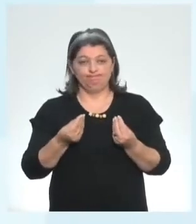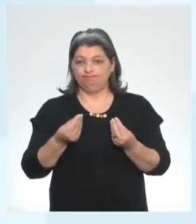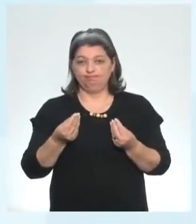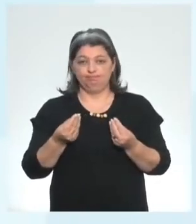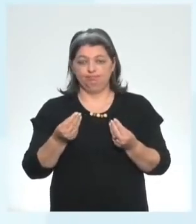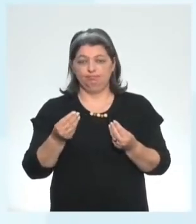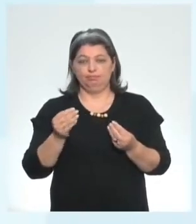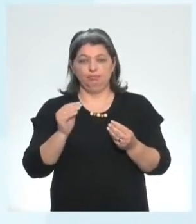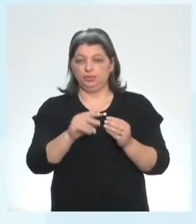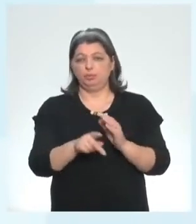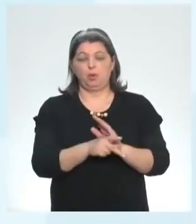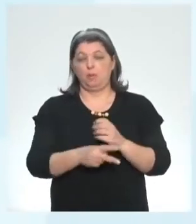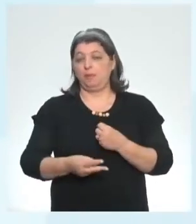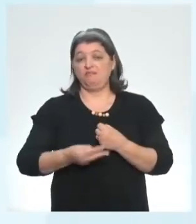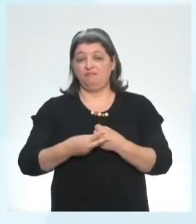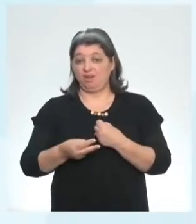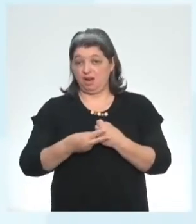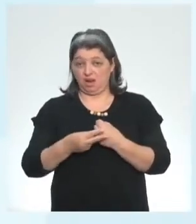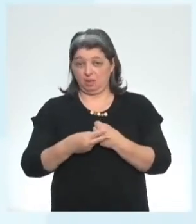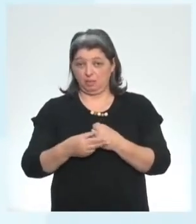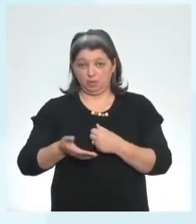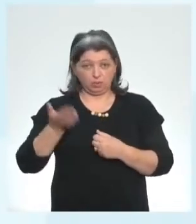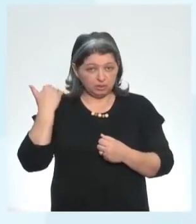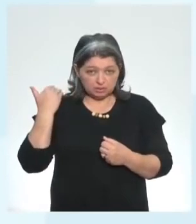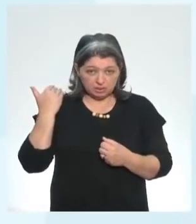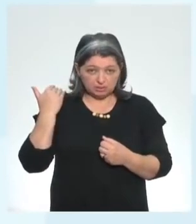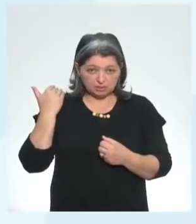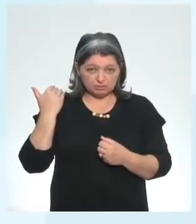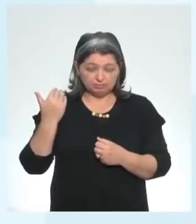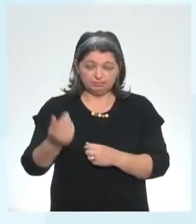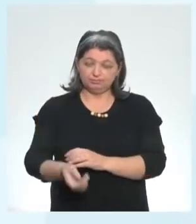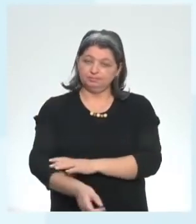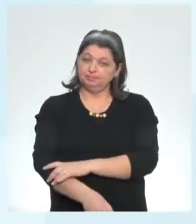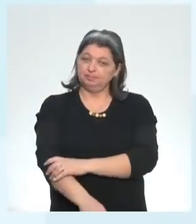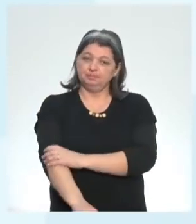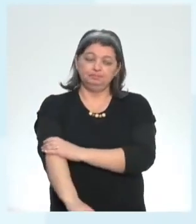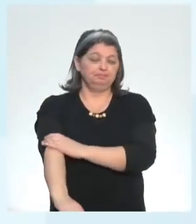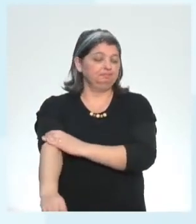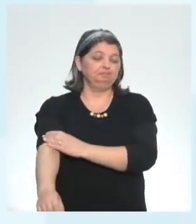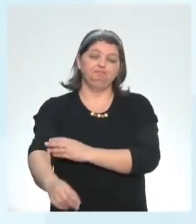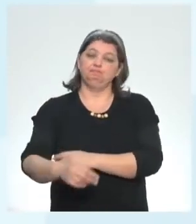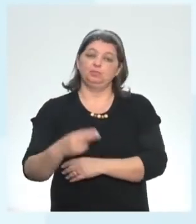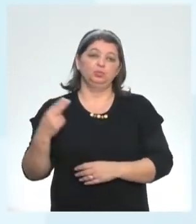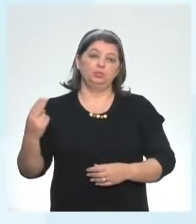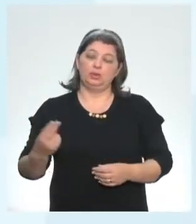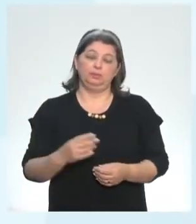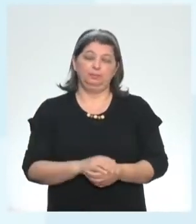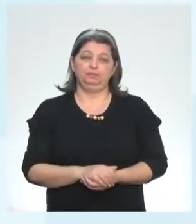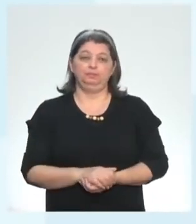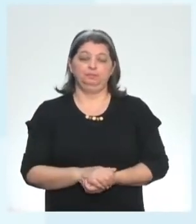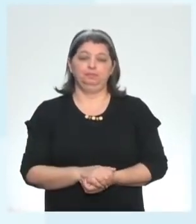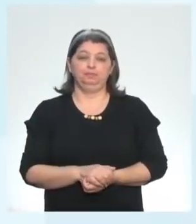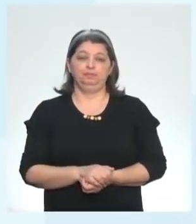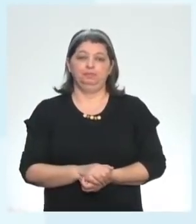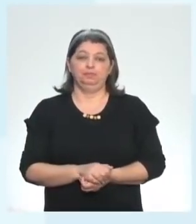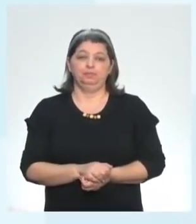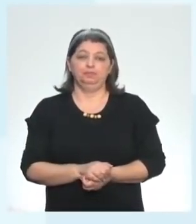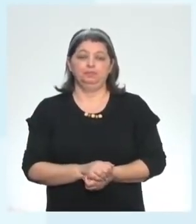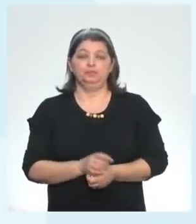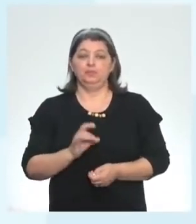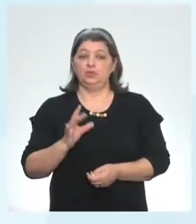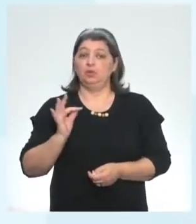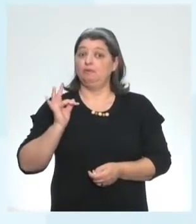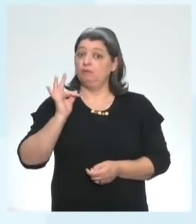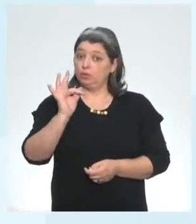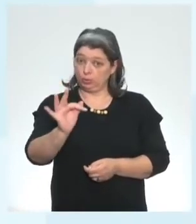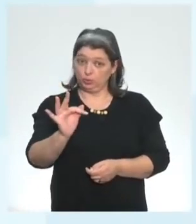passado então eu não posso falar assim I studied o next month next month é futuro eu só posso usar o futuro o